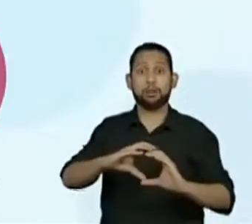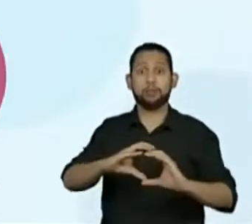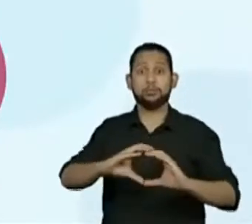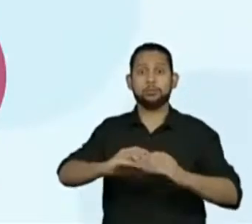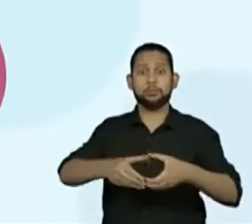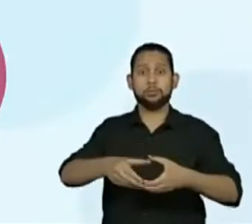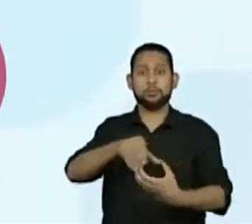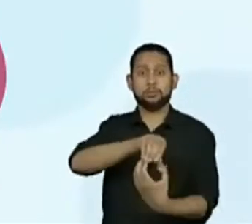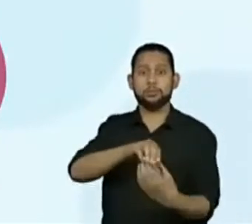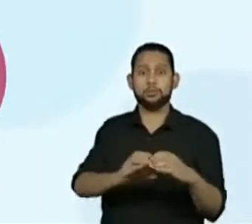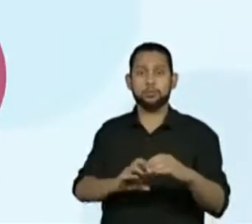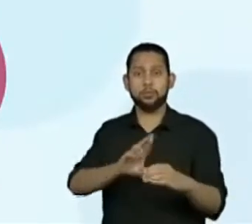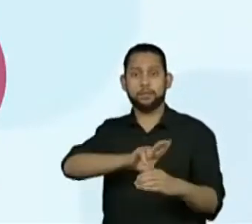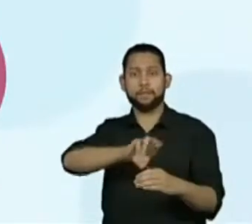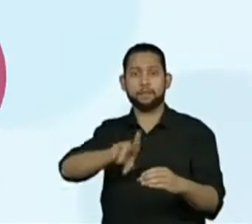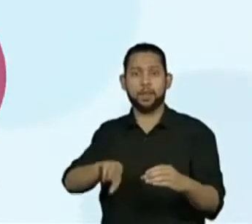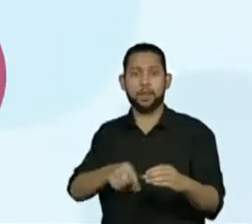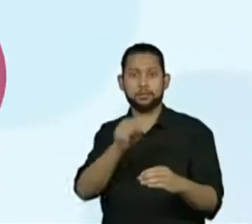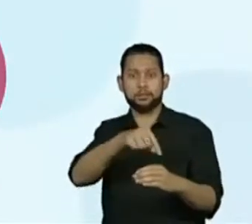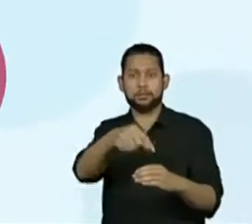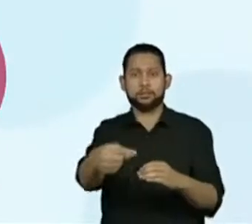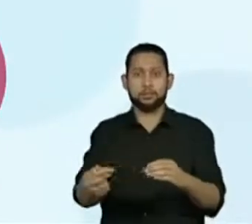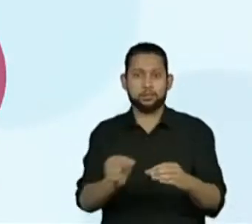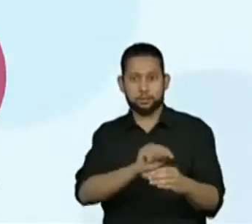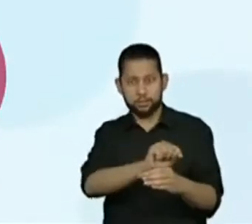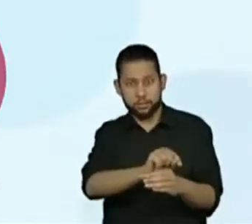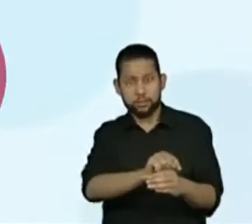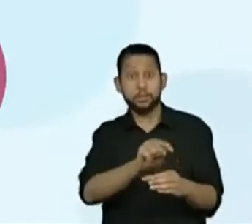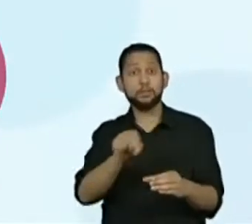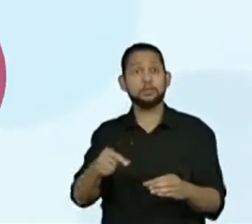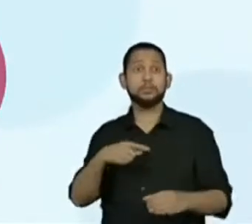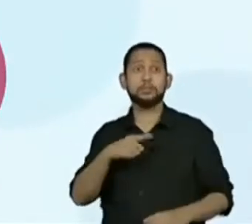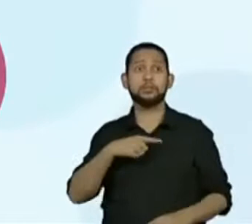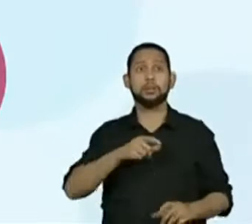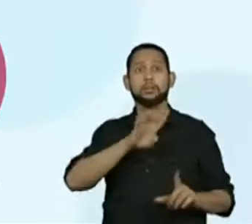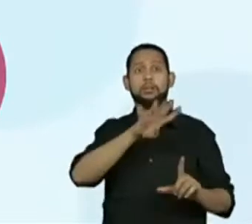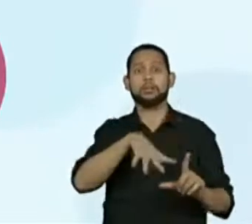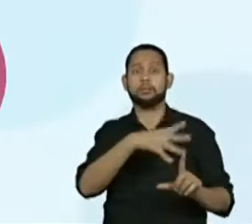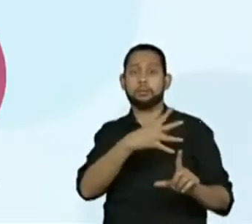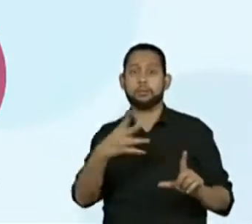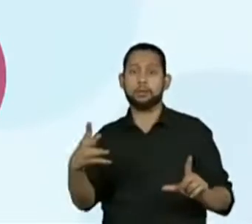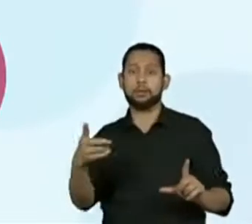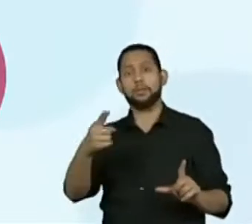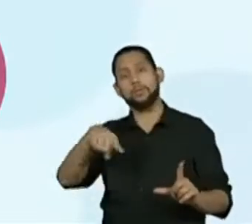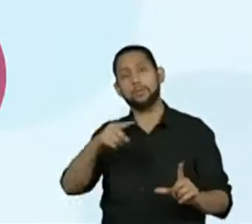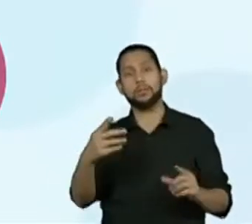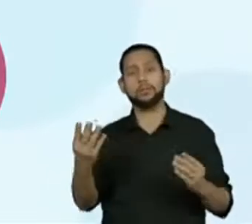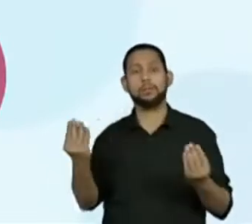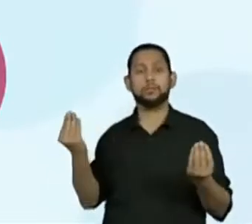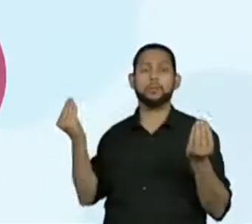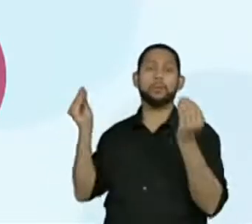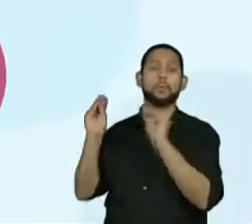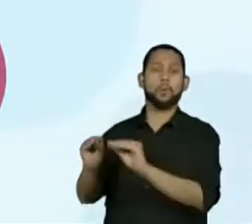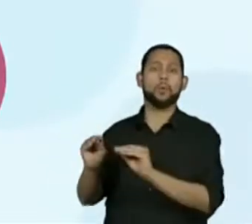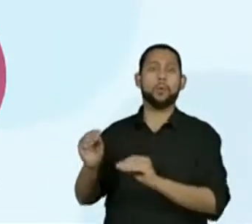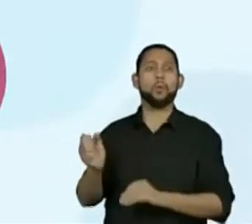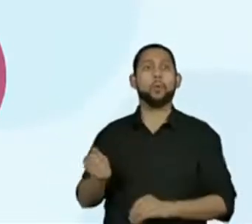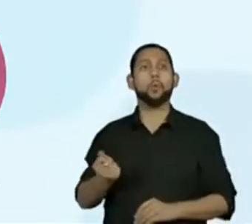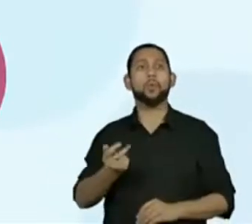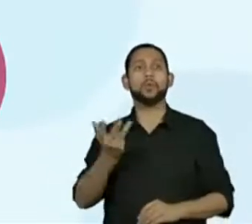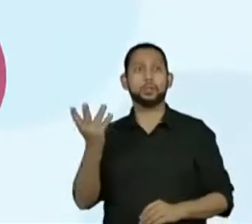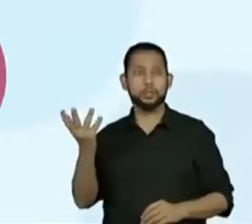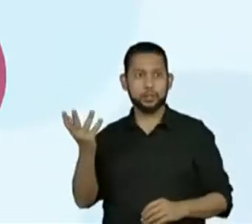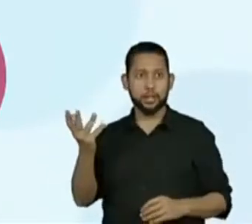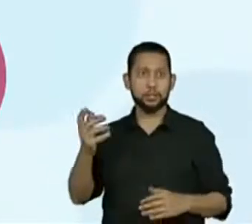E aí, vocês vão completar a tabela com a quantidade de